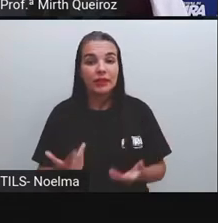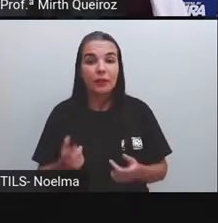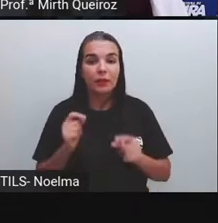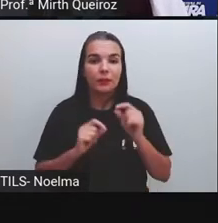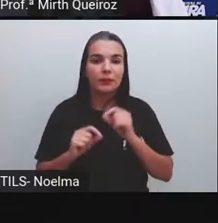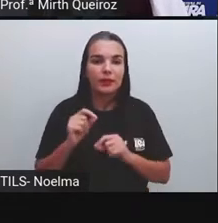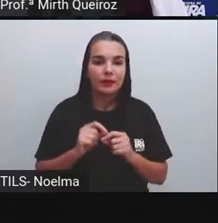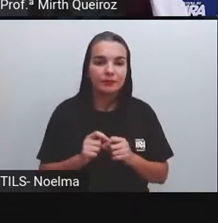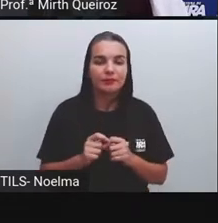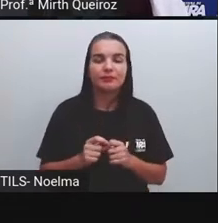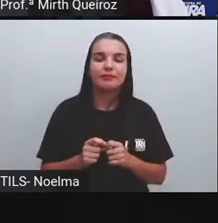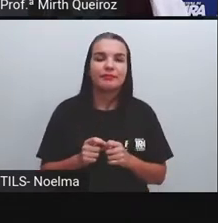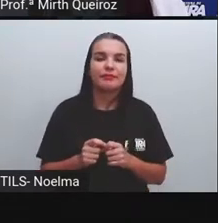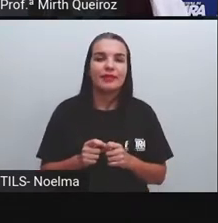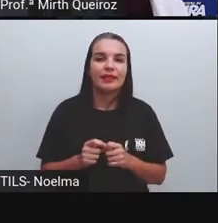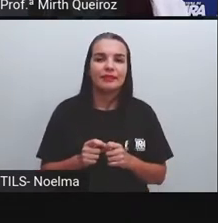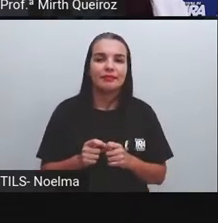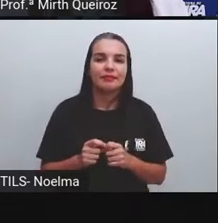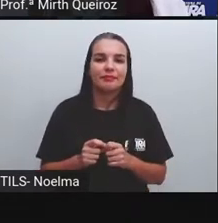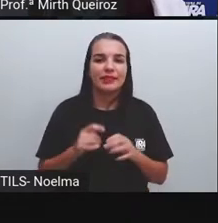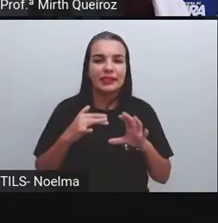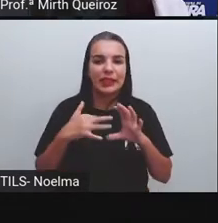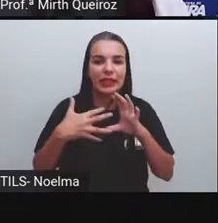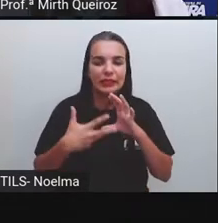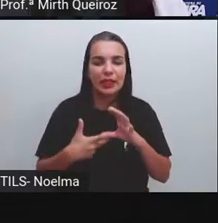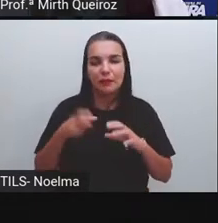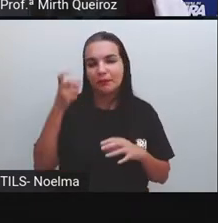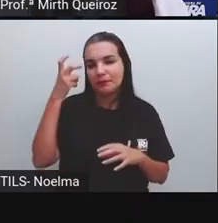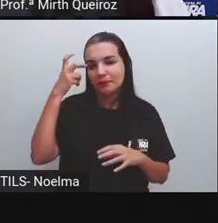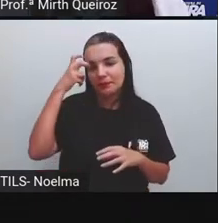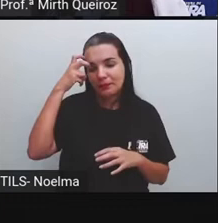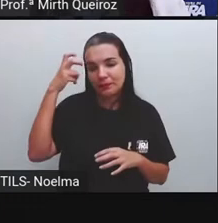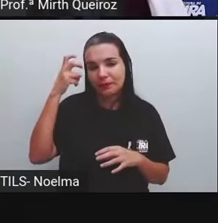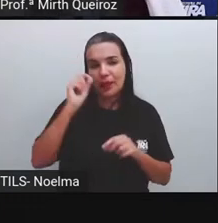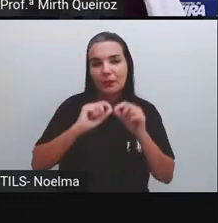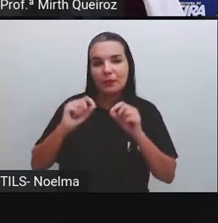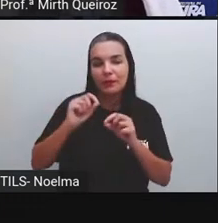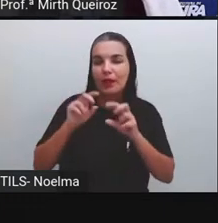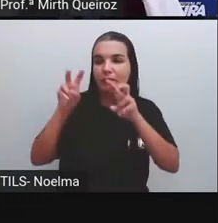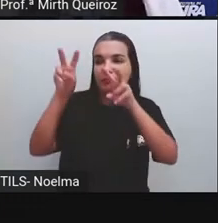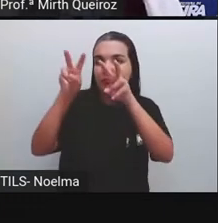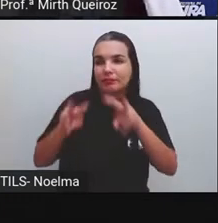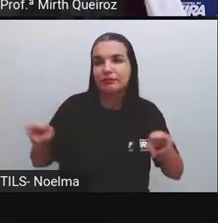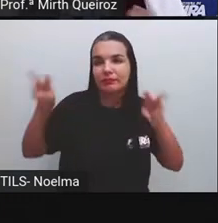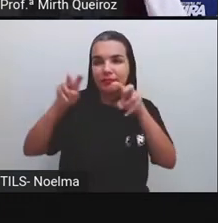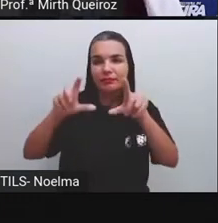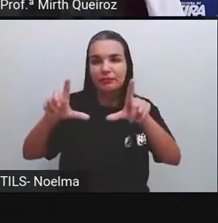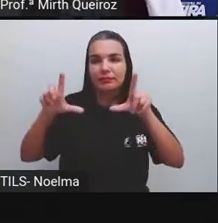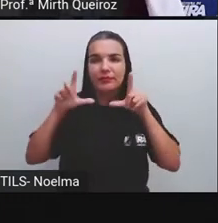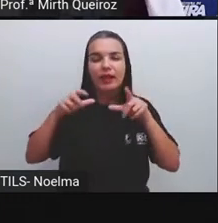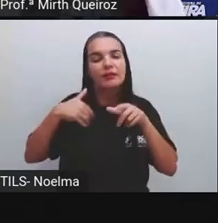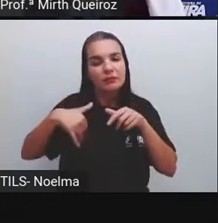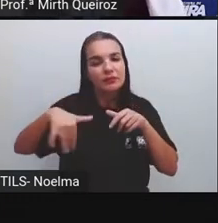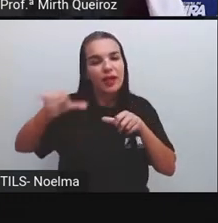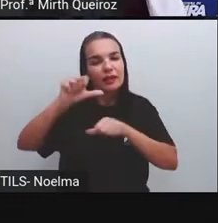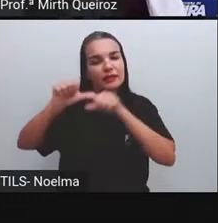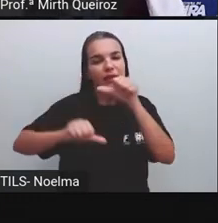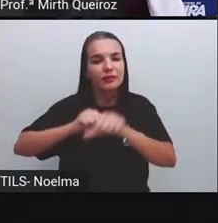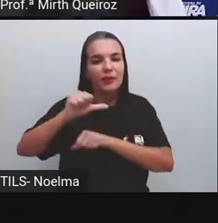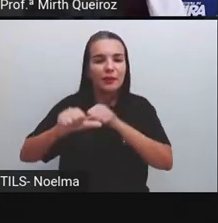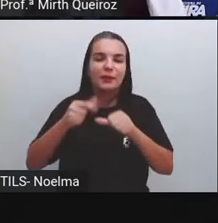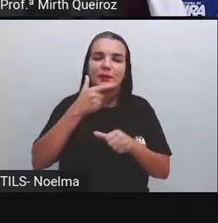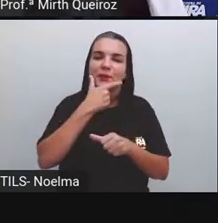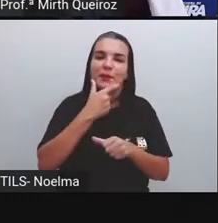que são elementos culturais? São paisagens naturais que foram transformadas aí pela ação